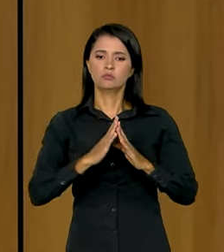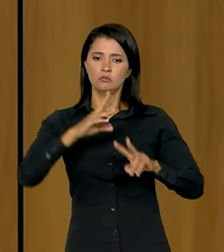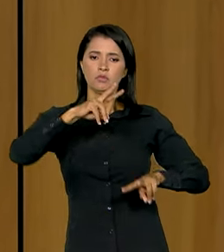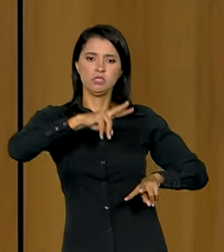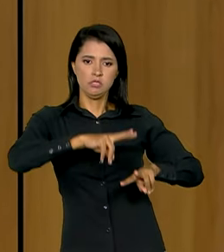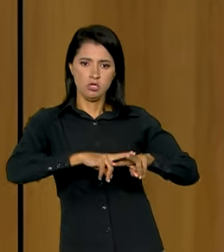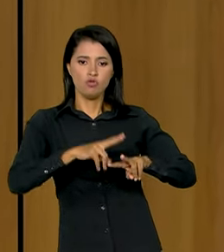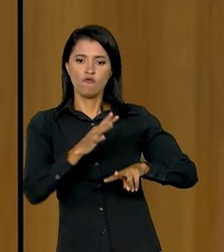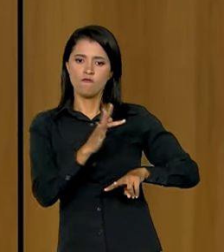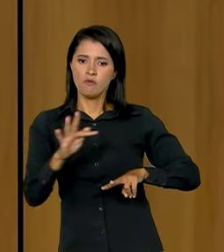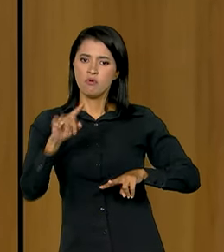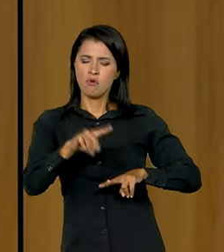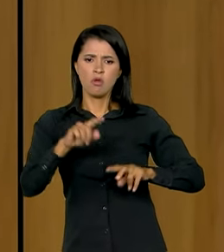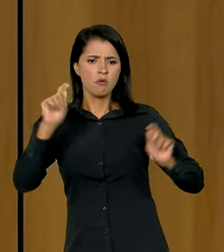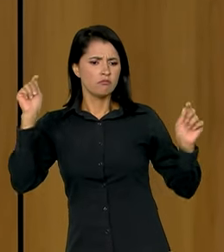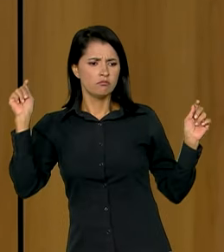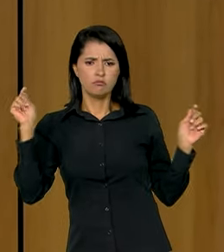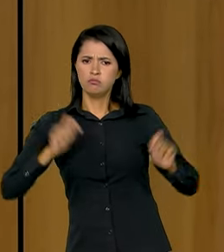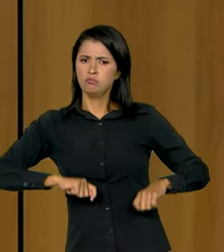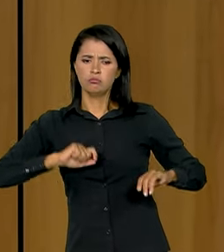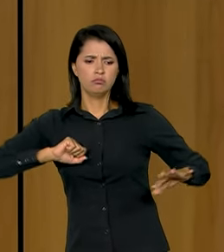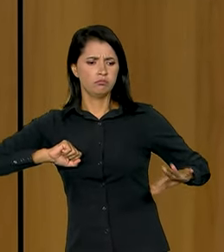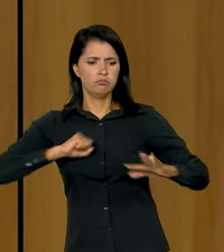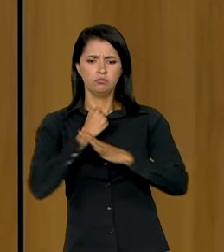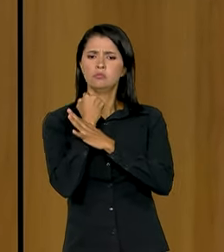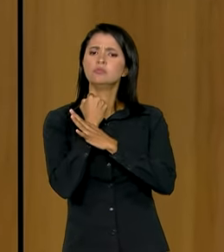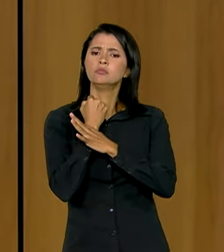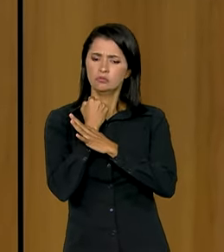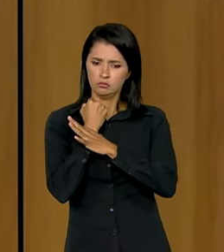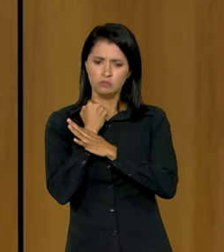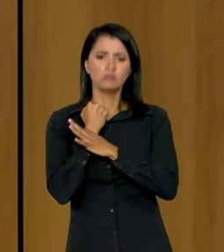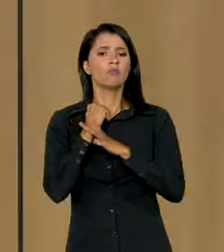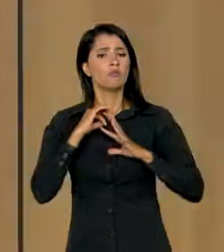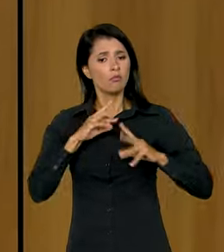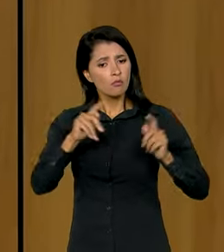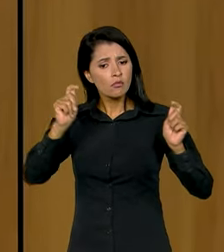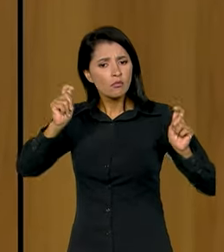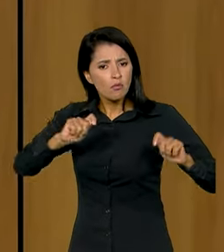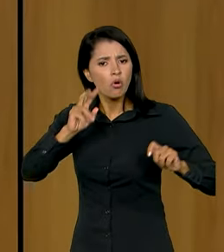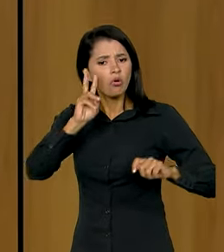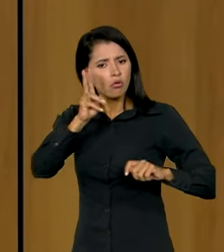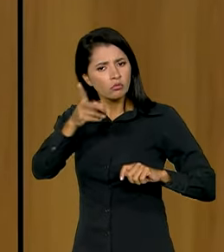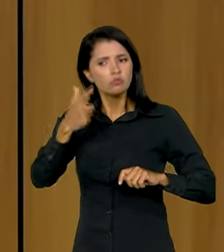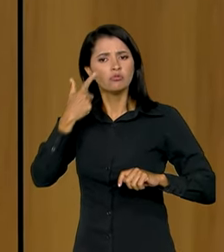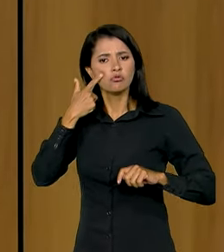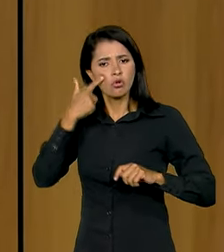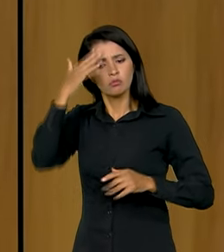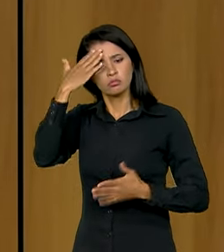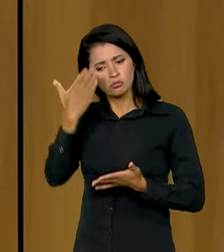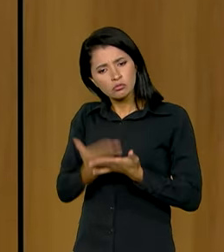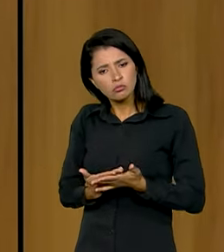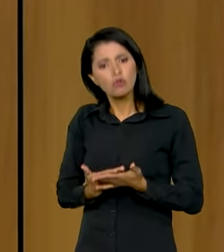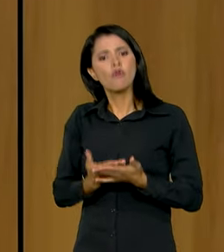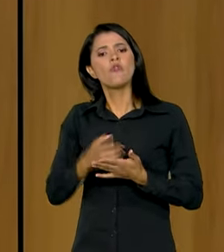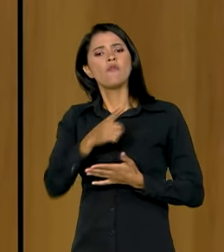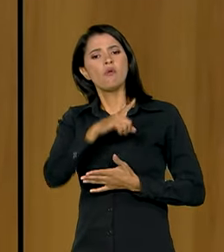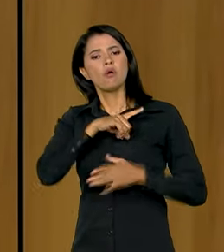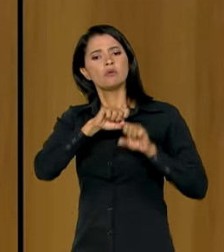federais são absolutamente seguros e todos podem continuar confiando neste